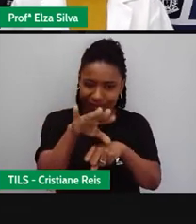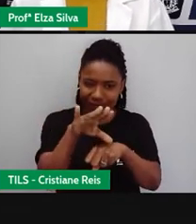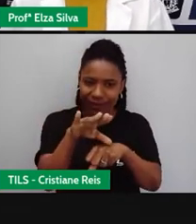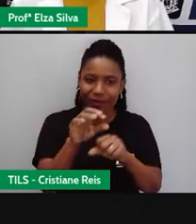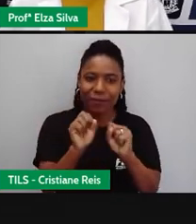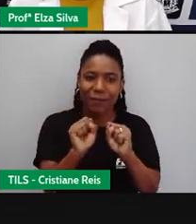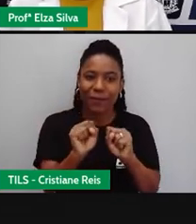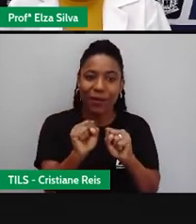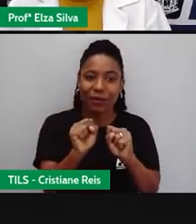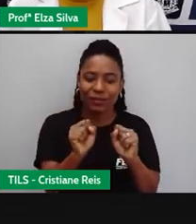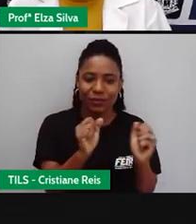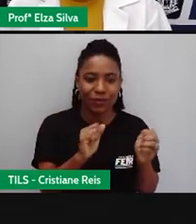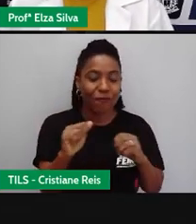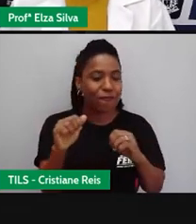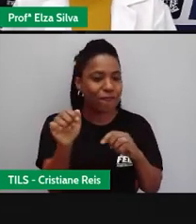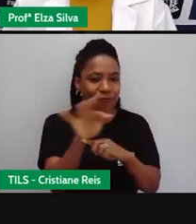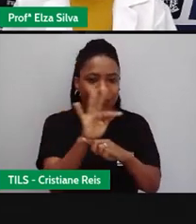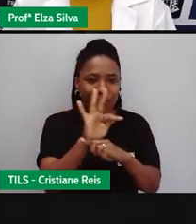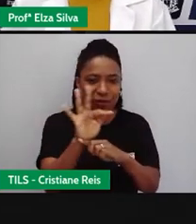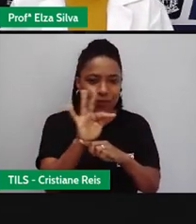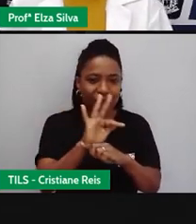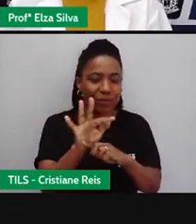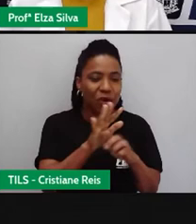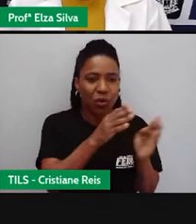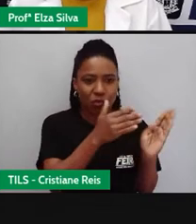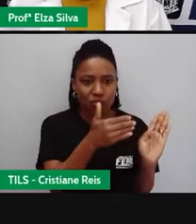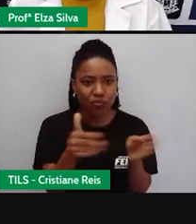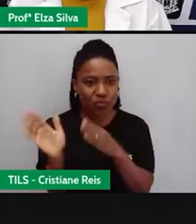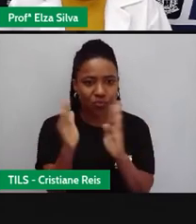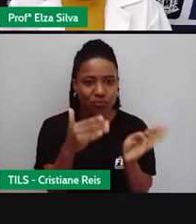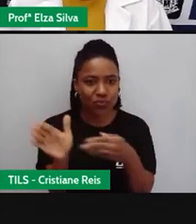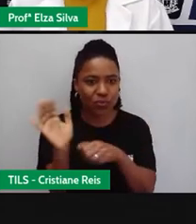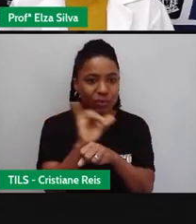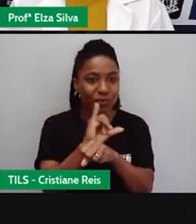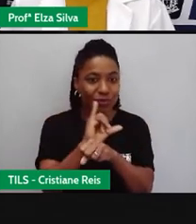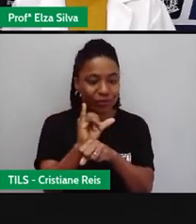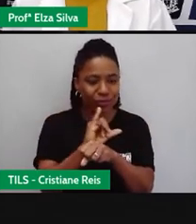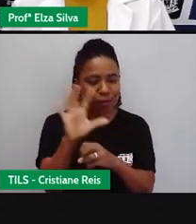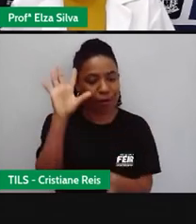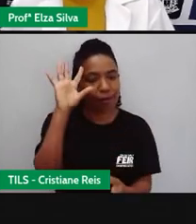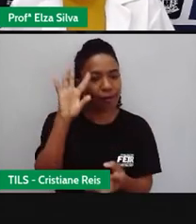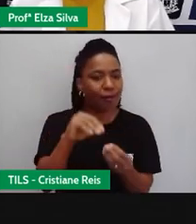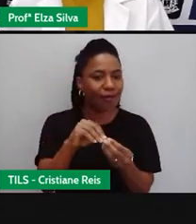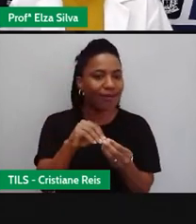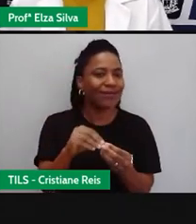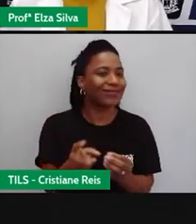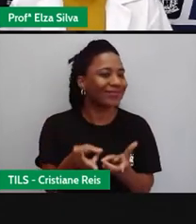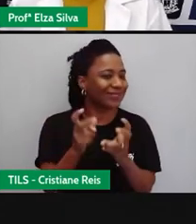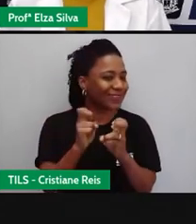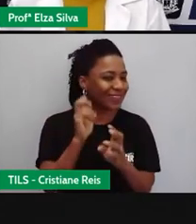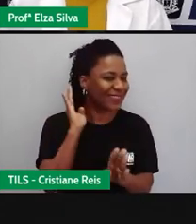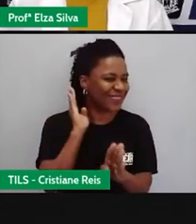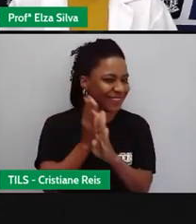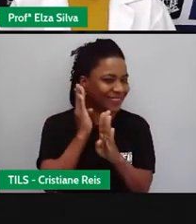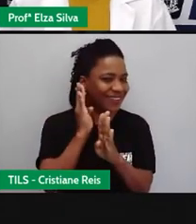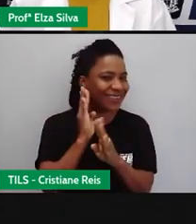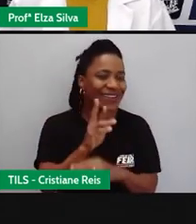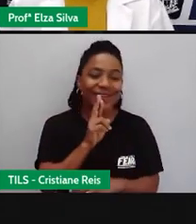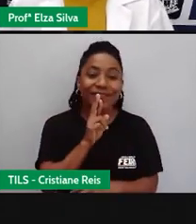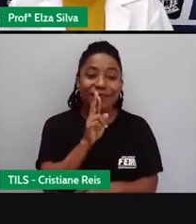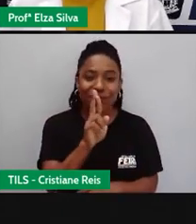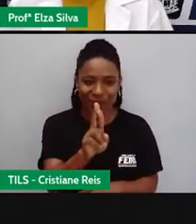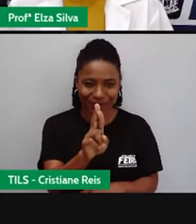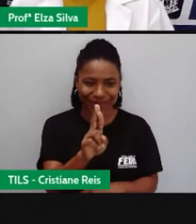o trailer deste filme no YouTube. E a partir daí, você então responde o